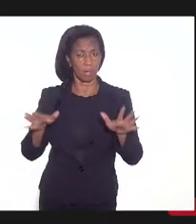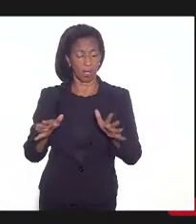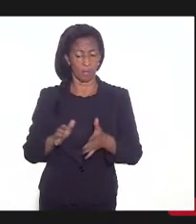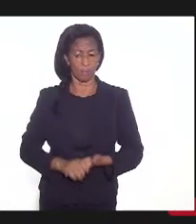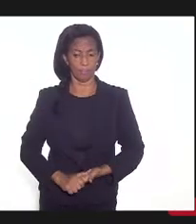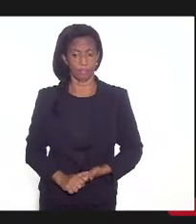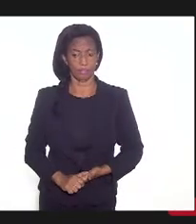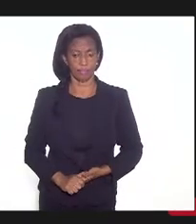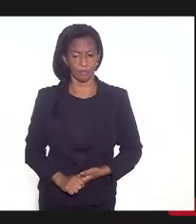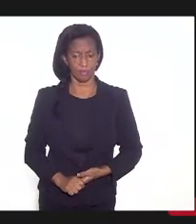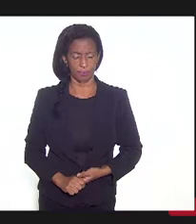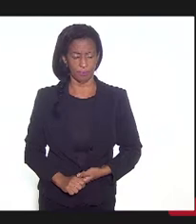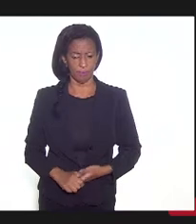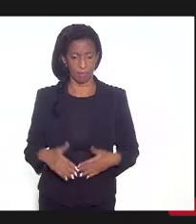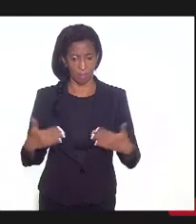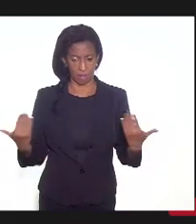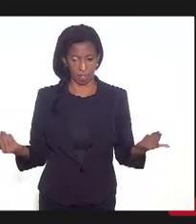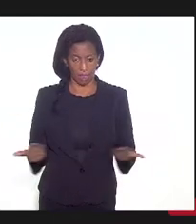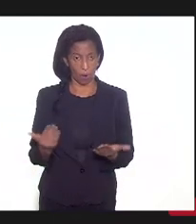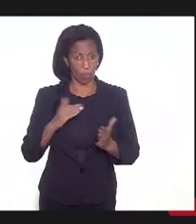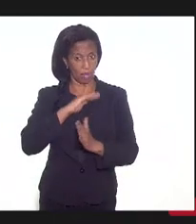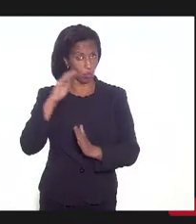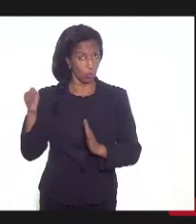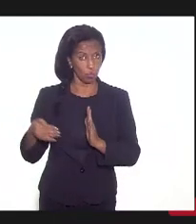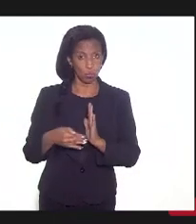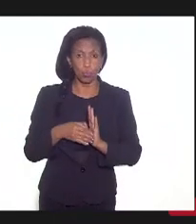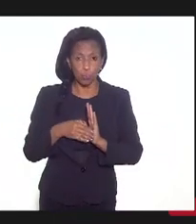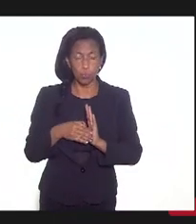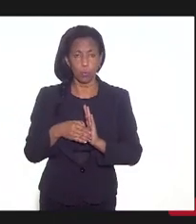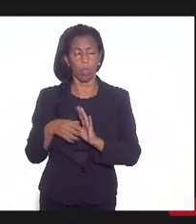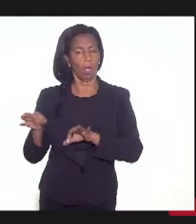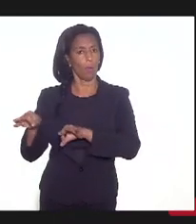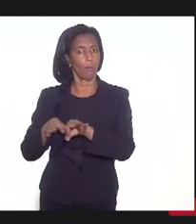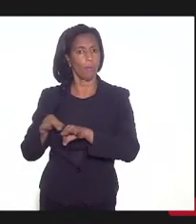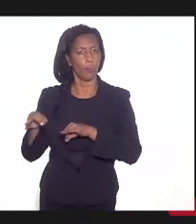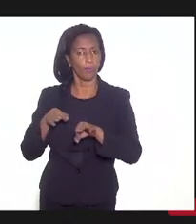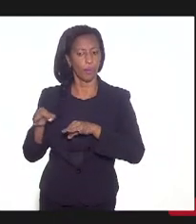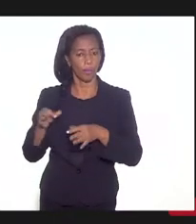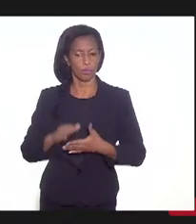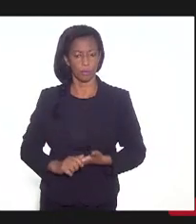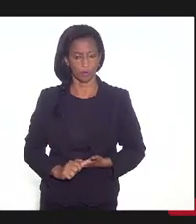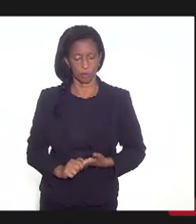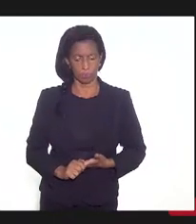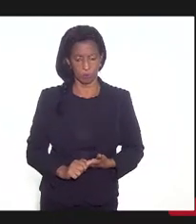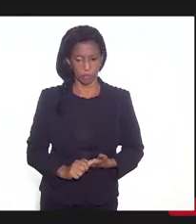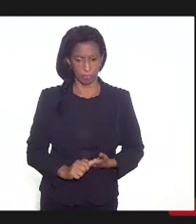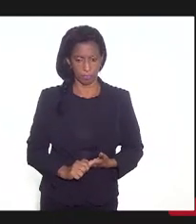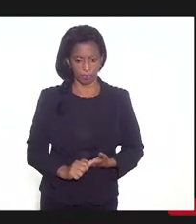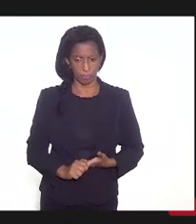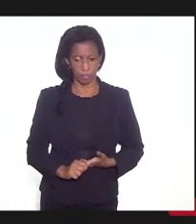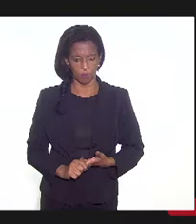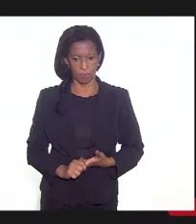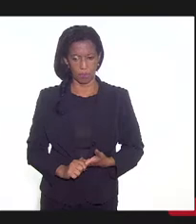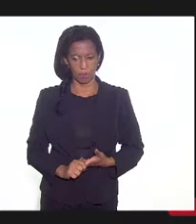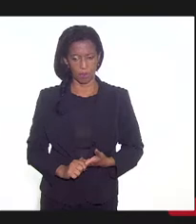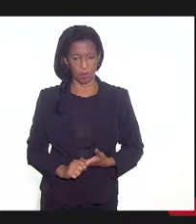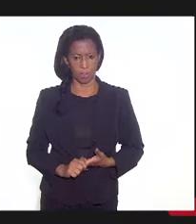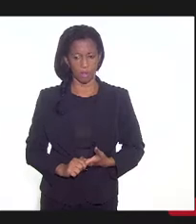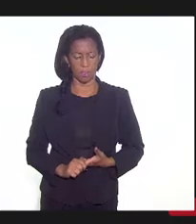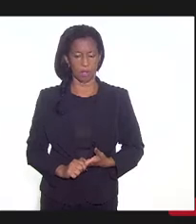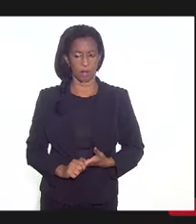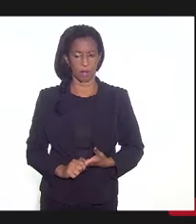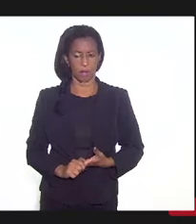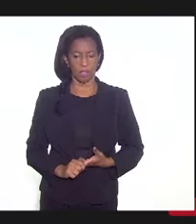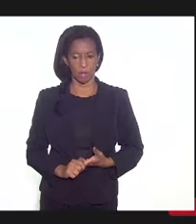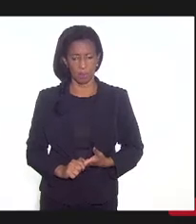regime. Agora, tudo relacionado ao plano que é importante aqui, que vai ser negociado, vai envolver